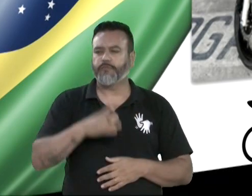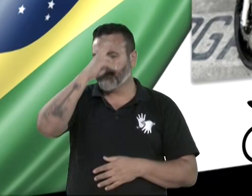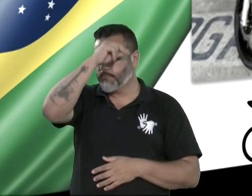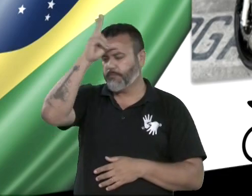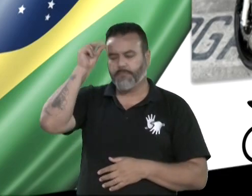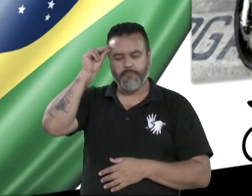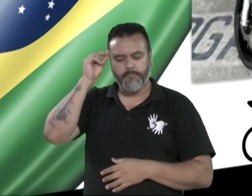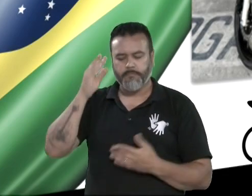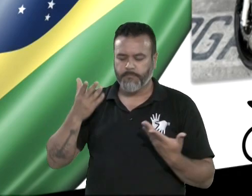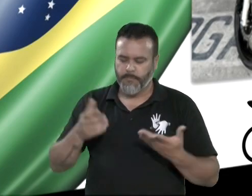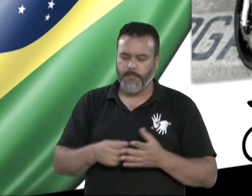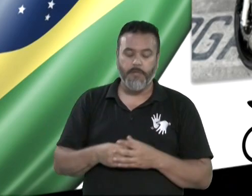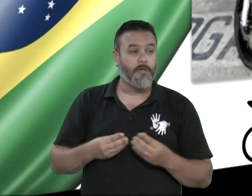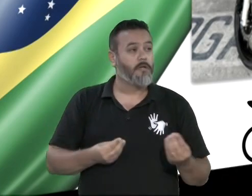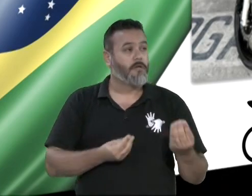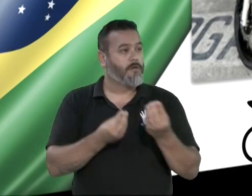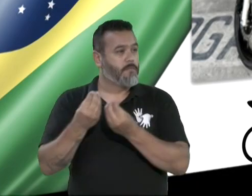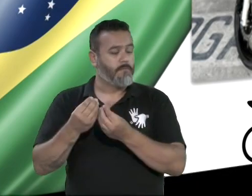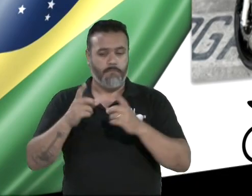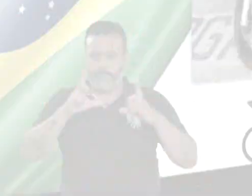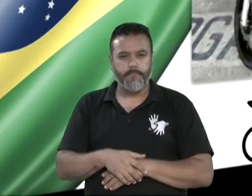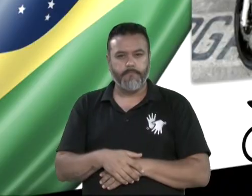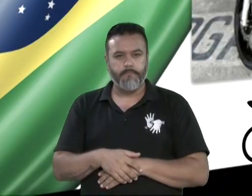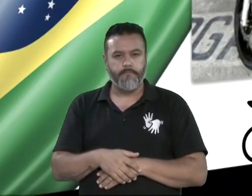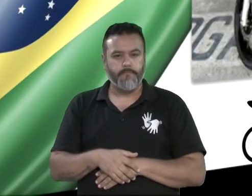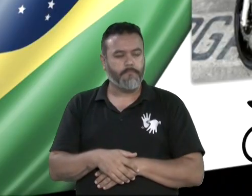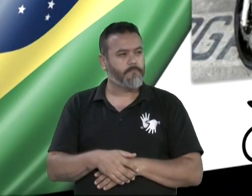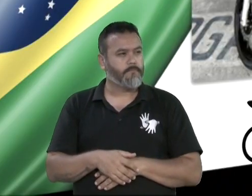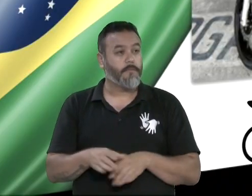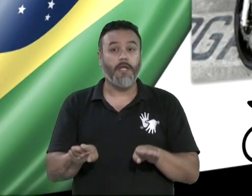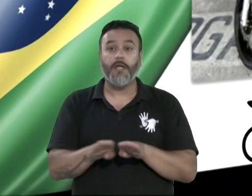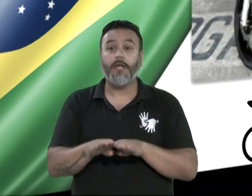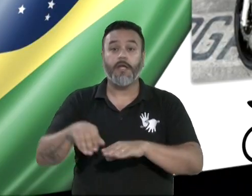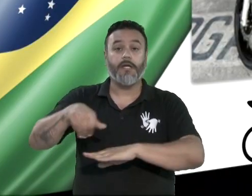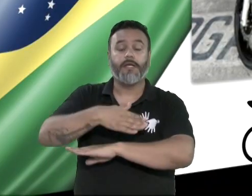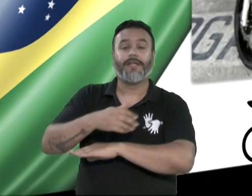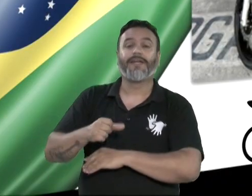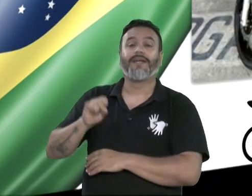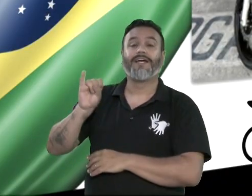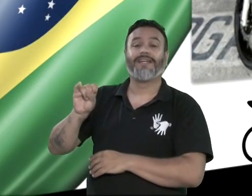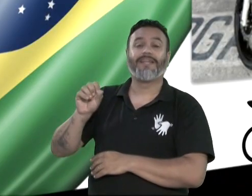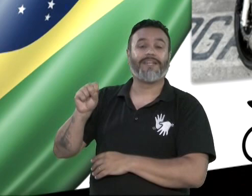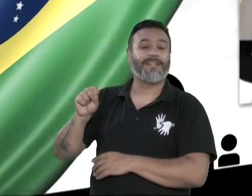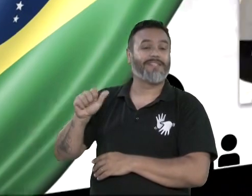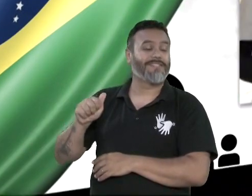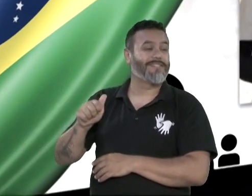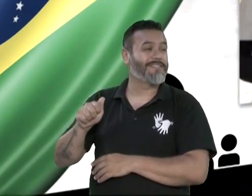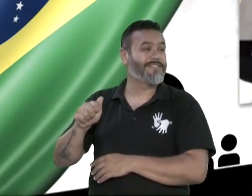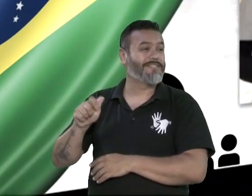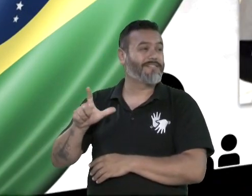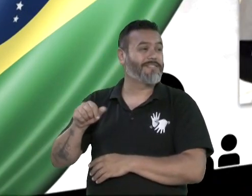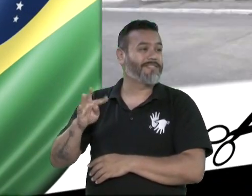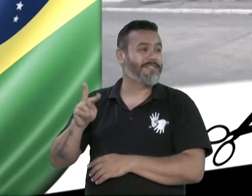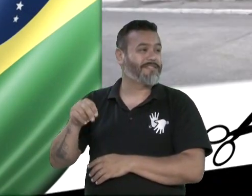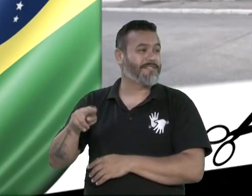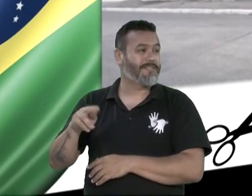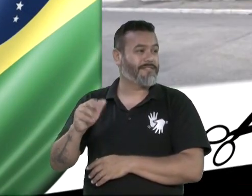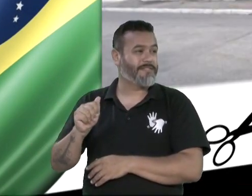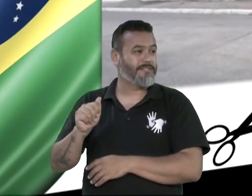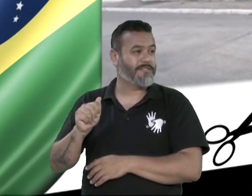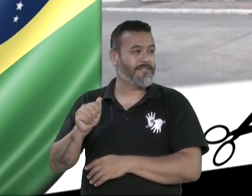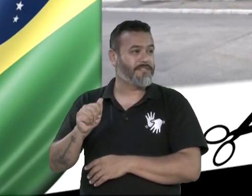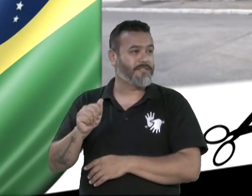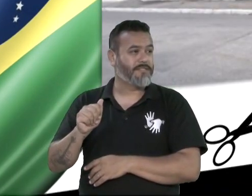Estivemos lá para fazer a entrega, fazer as fotos, ali na rua Exaltina Ribeiro, acho que nós temos fotos aí, ali no cruzeiro da rua